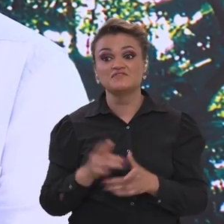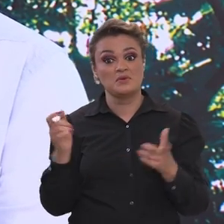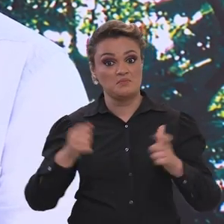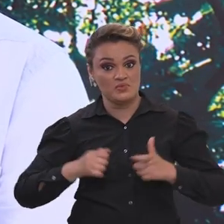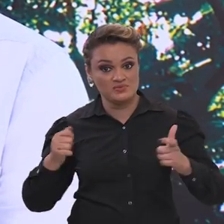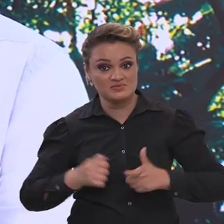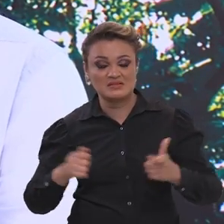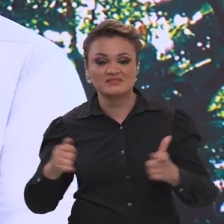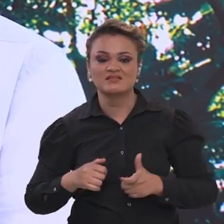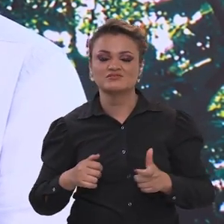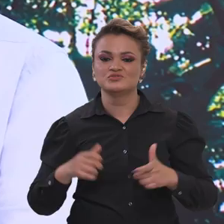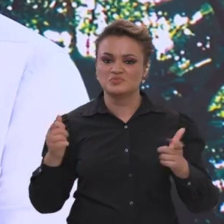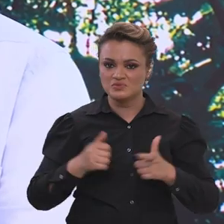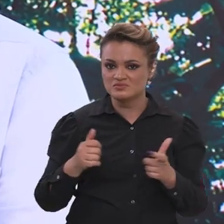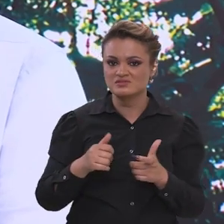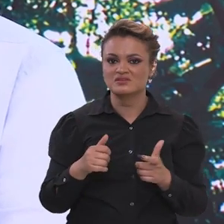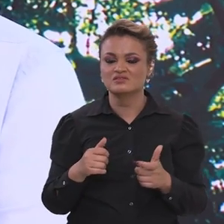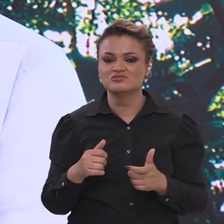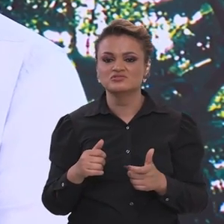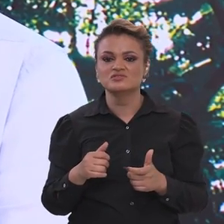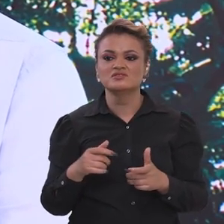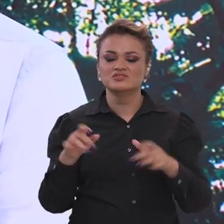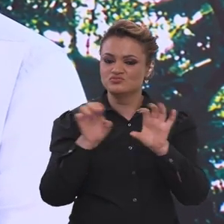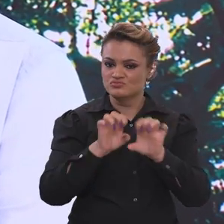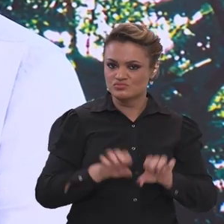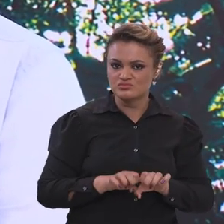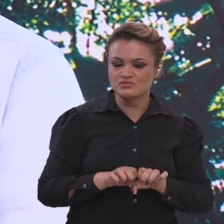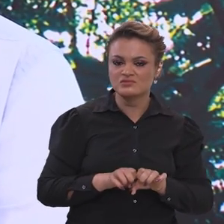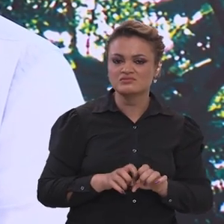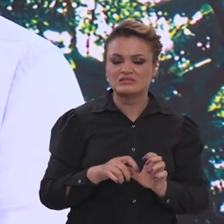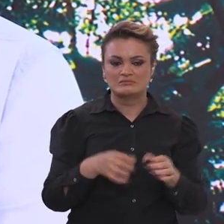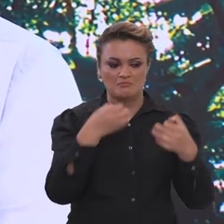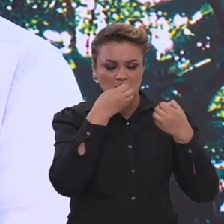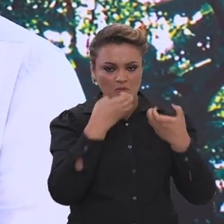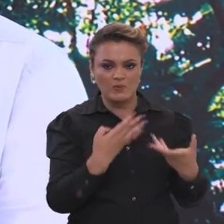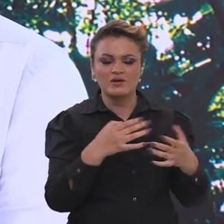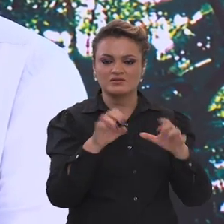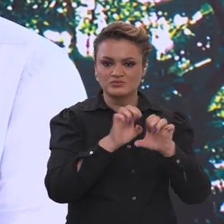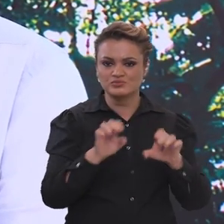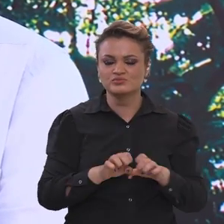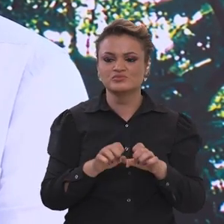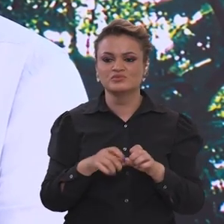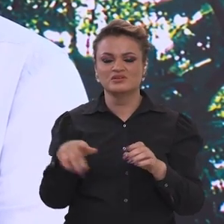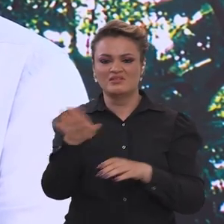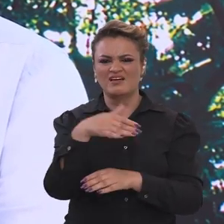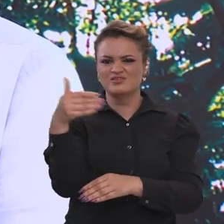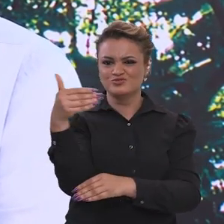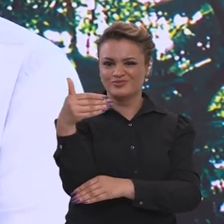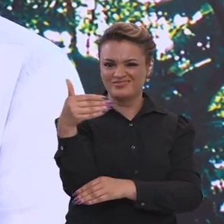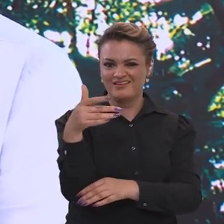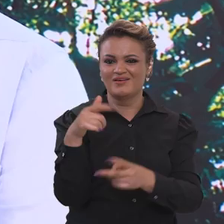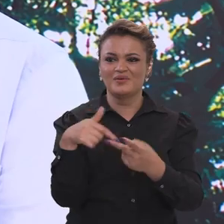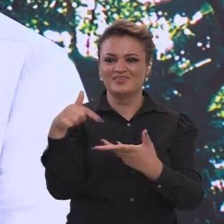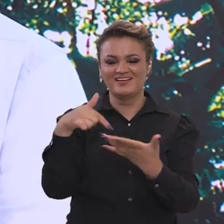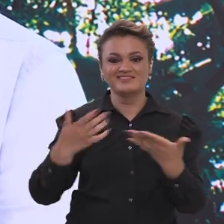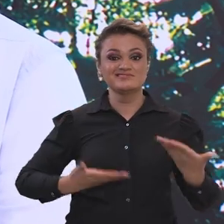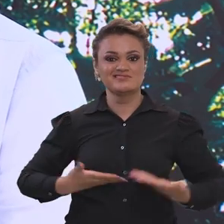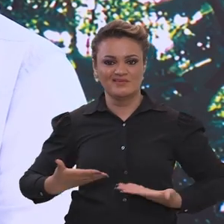tem possibilidade, inclusive, de PPPs também, para poder ter uma estrutura adequada, na estrutura hoteleira, que seja